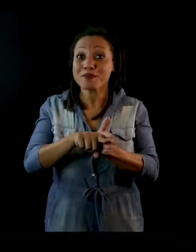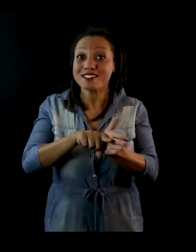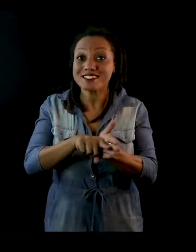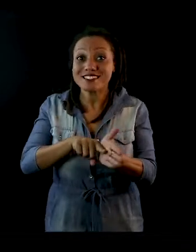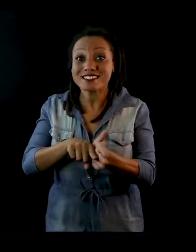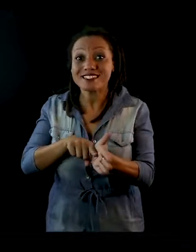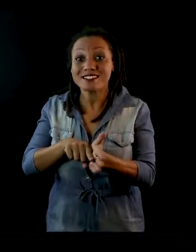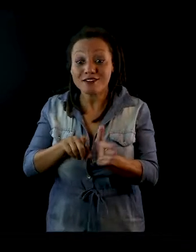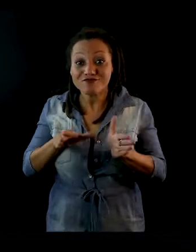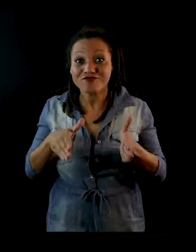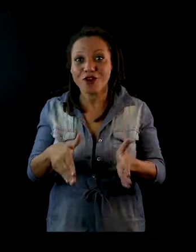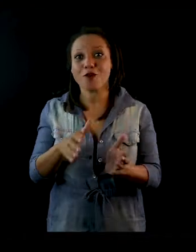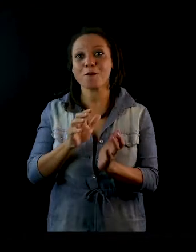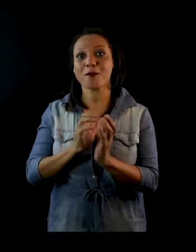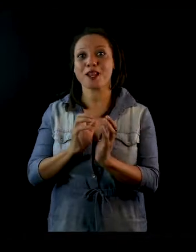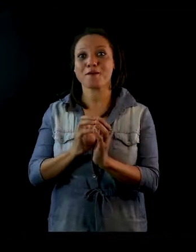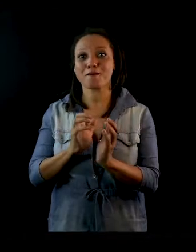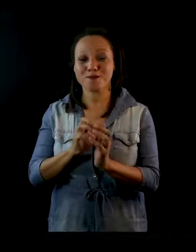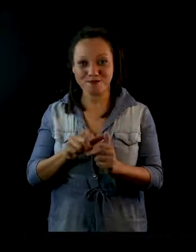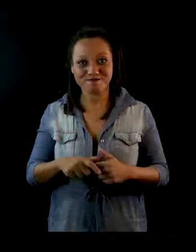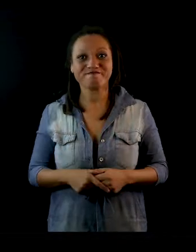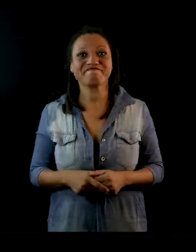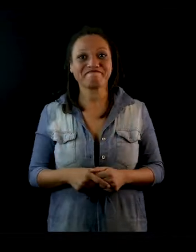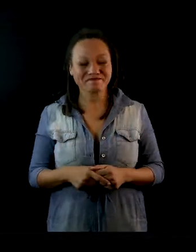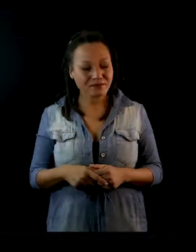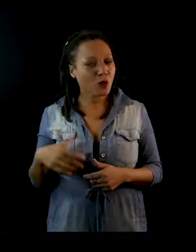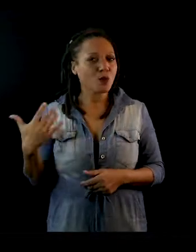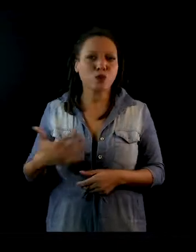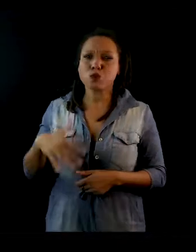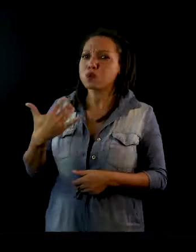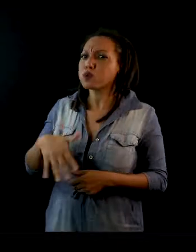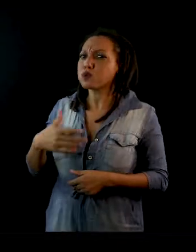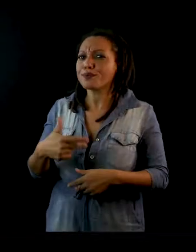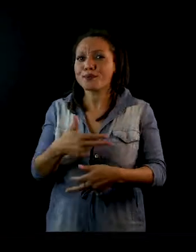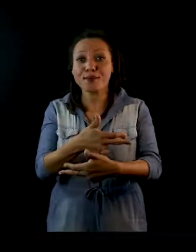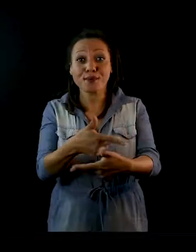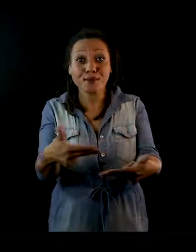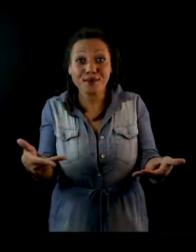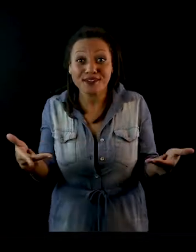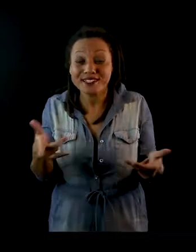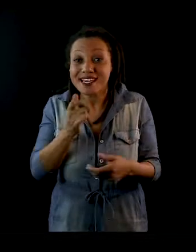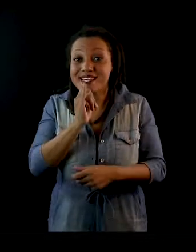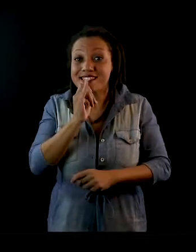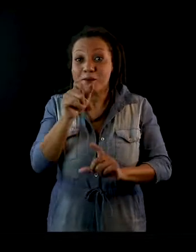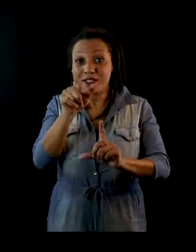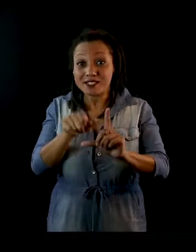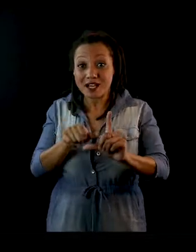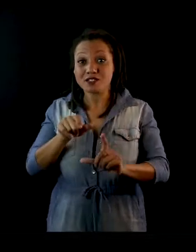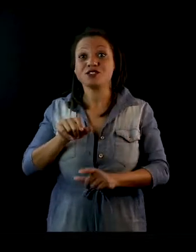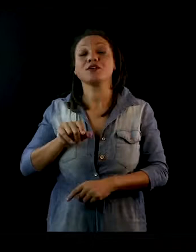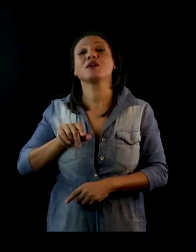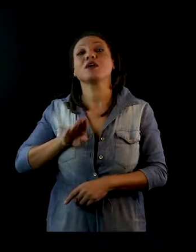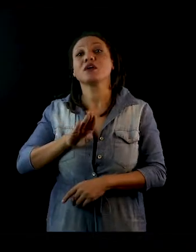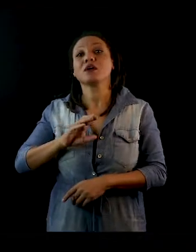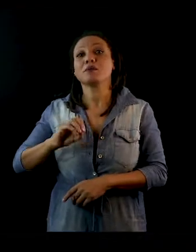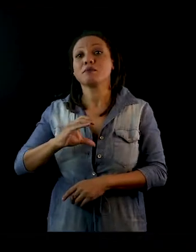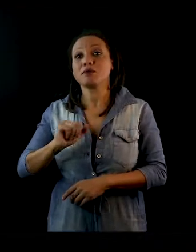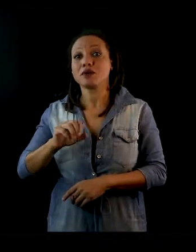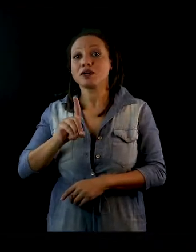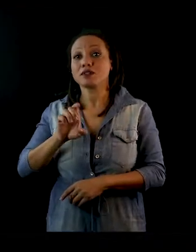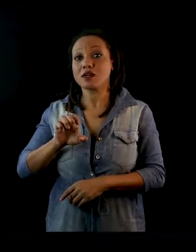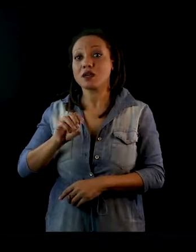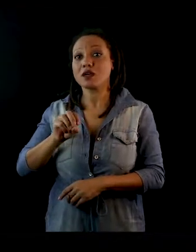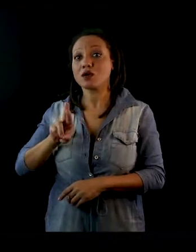parte folclórica do Pernambuco. E nós temos muita riqueza. Nós temos, por exemplo, o personagem Boca de Ouro. Ele é uma lenda